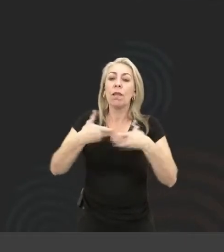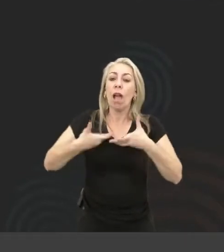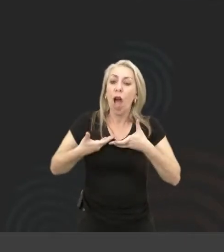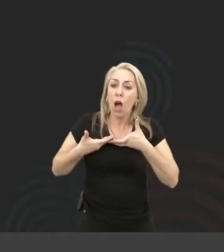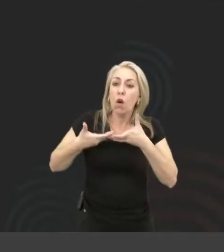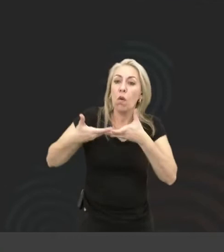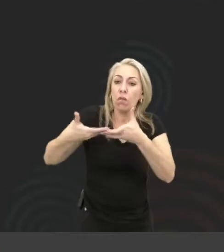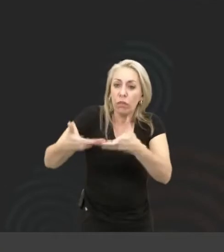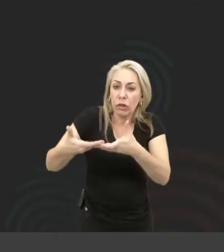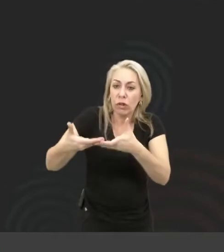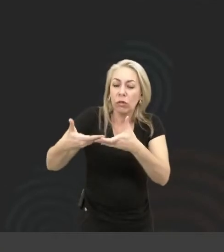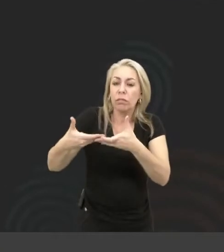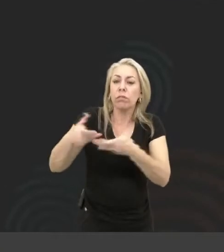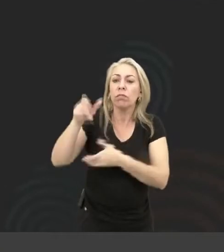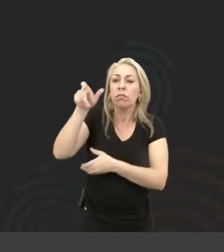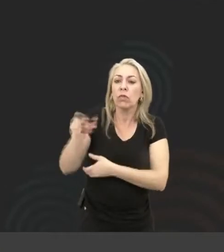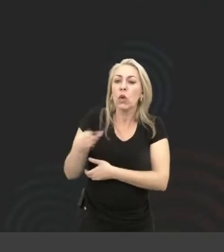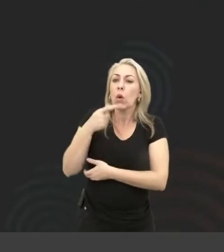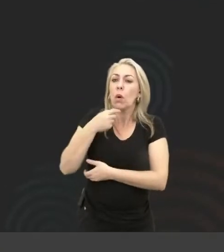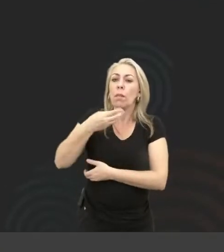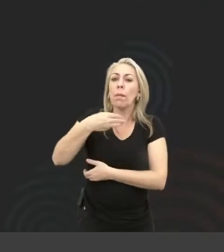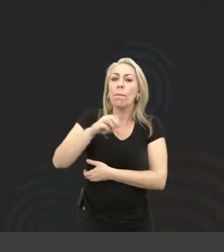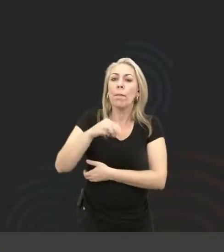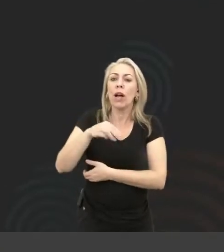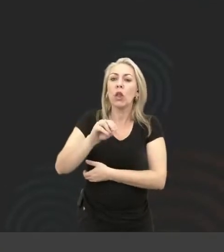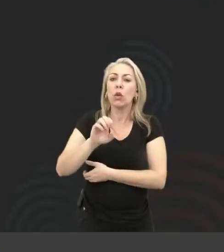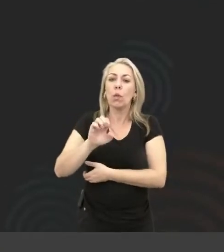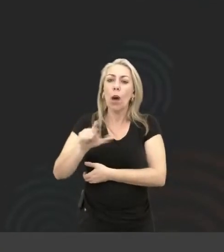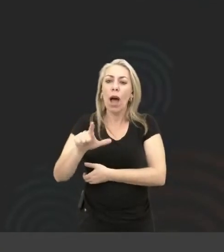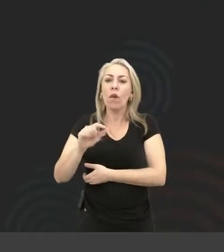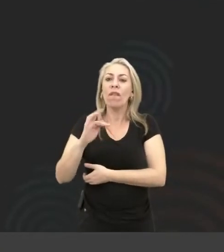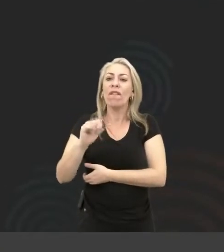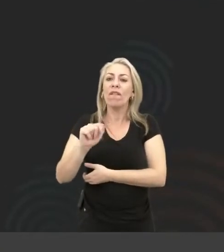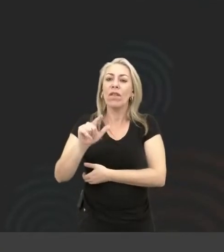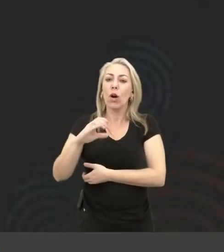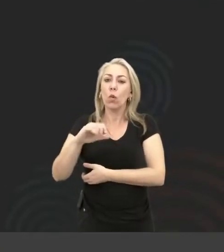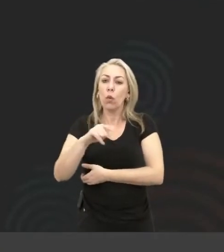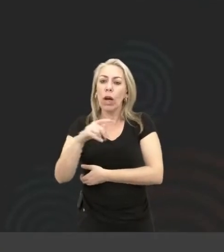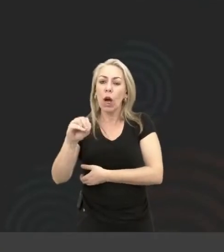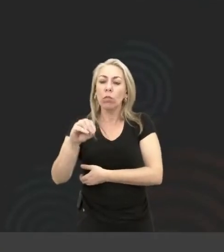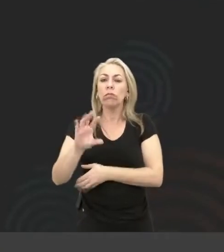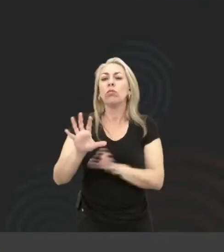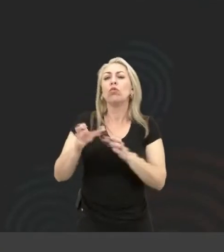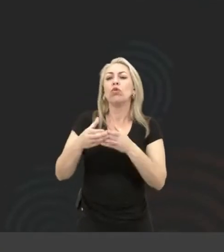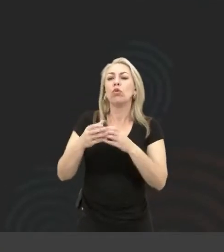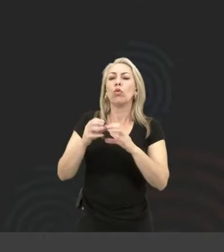do Manuel Falcão, que é diretor de comunicação do Grupo Globo, meu amigo querido,